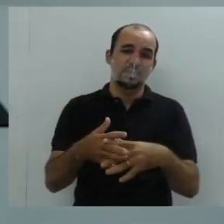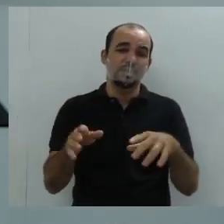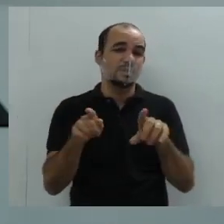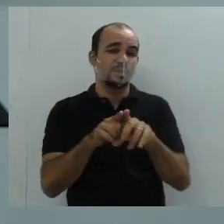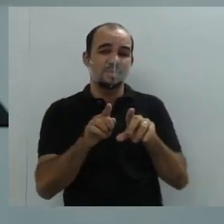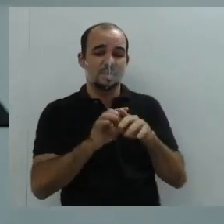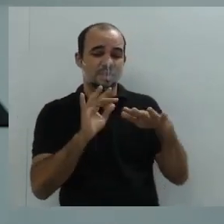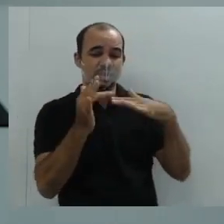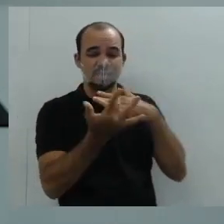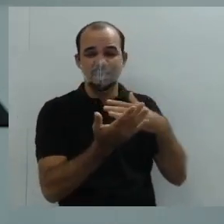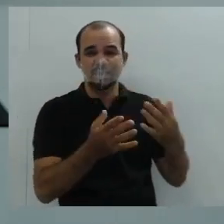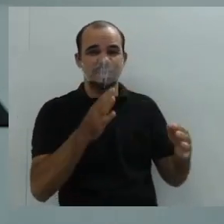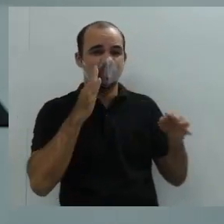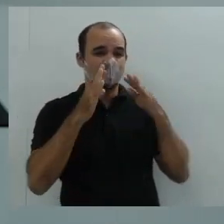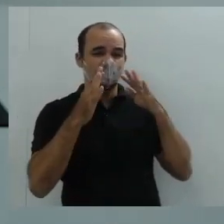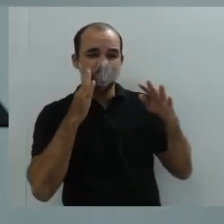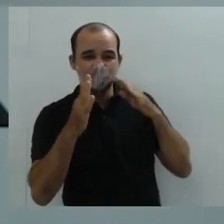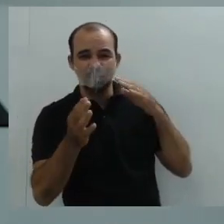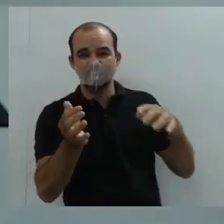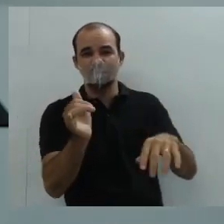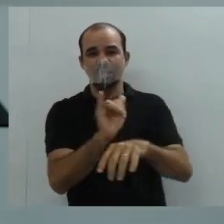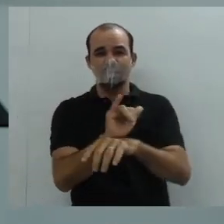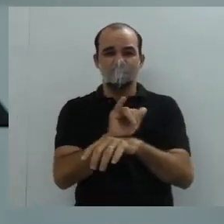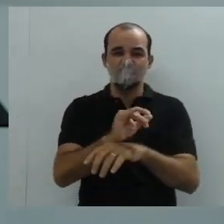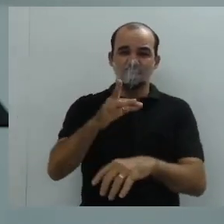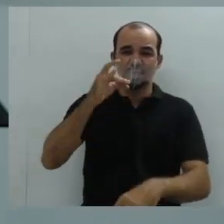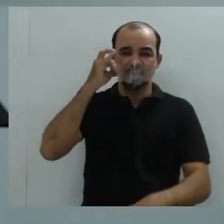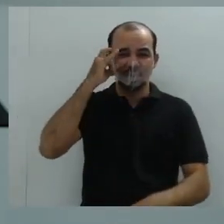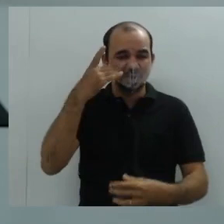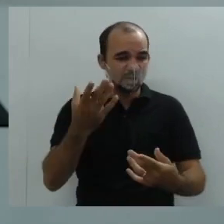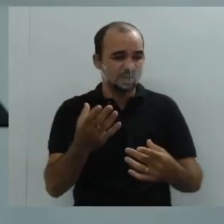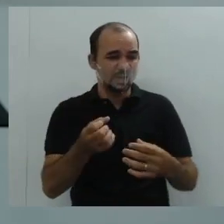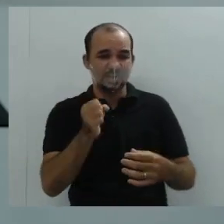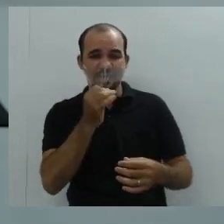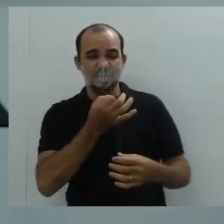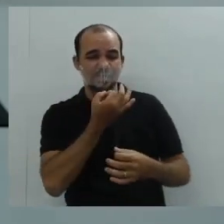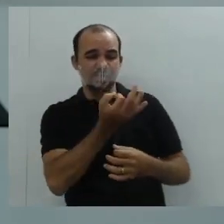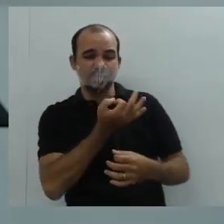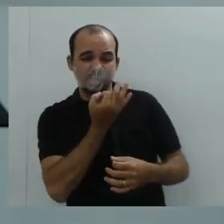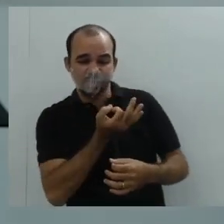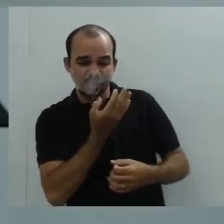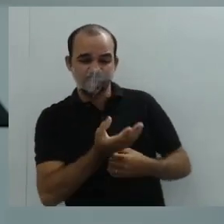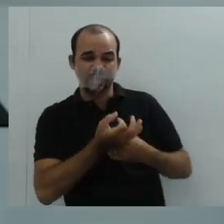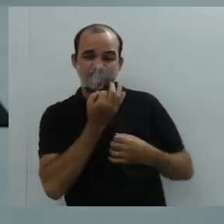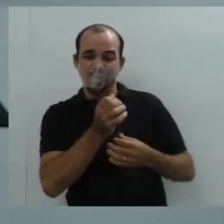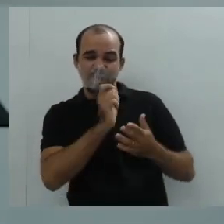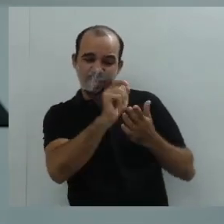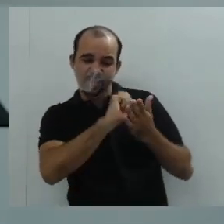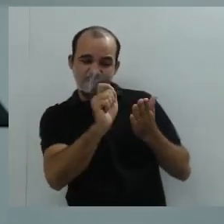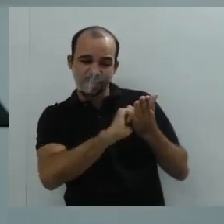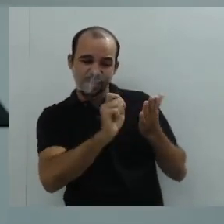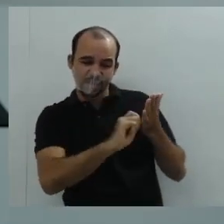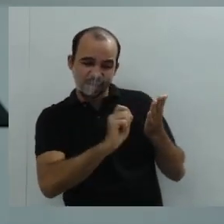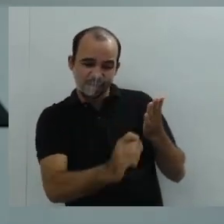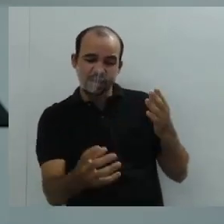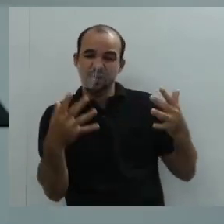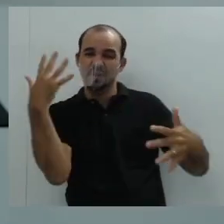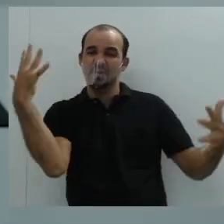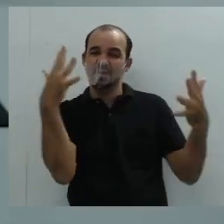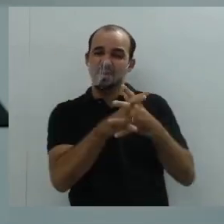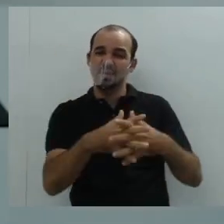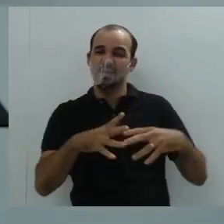falar o que pensa, mas não consegue se expressar da maneira correta. E acaba desenvolvendo diversas discussões,